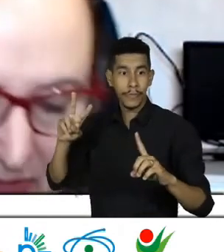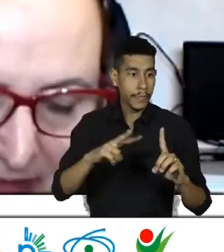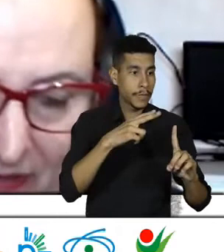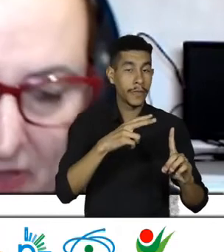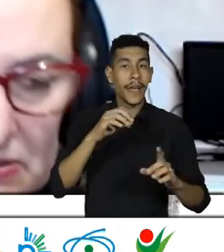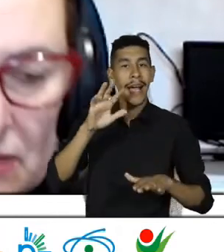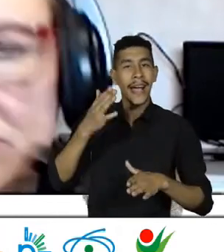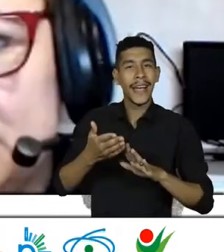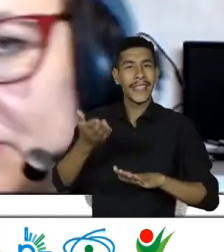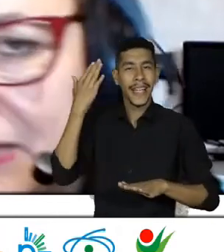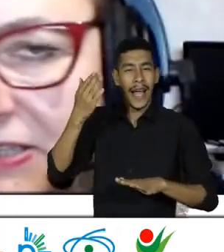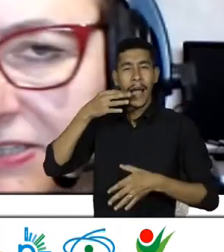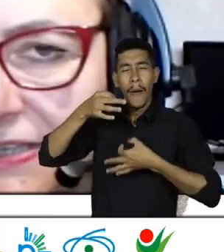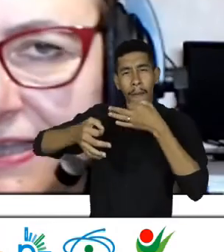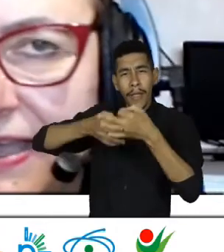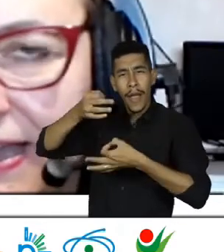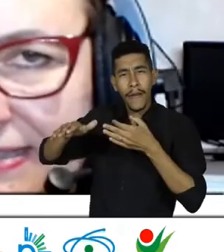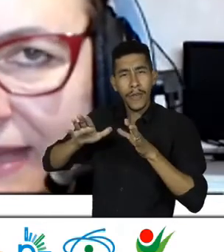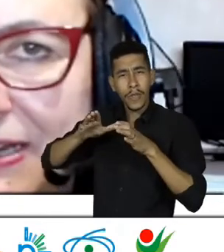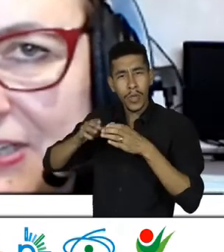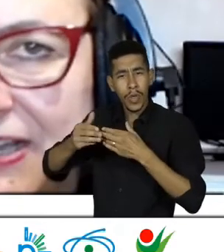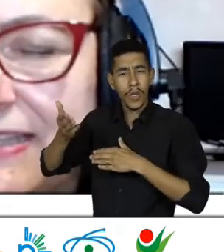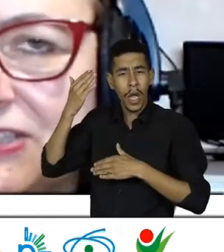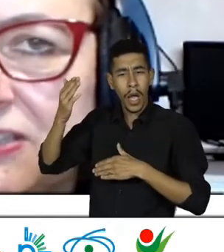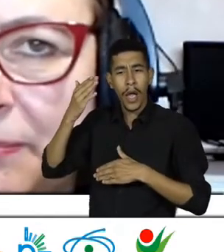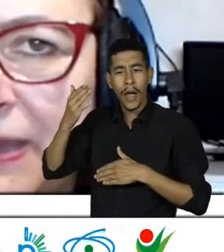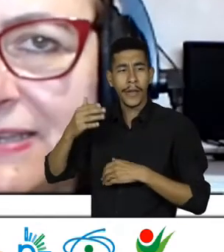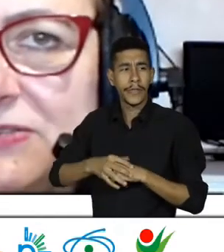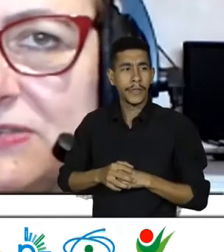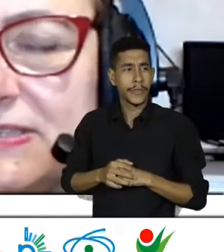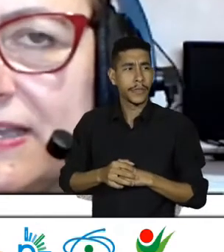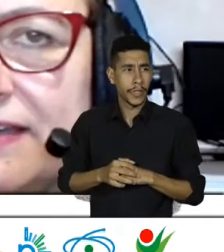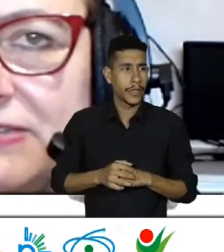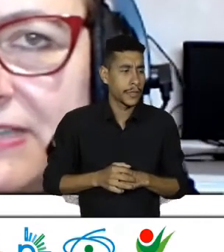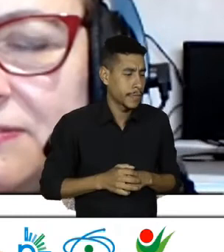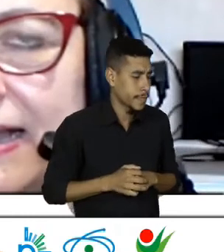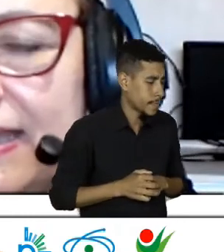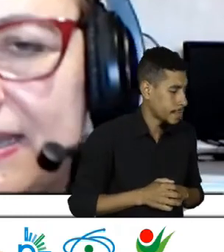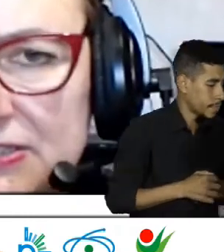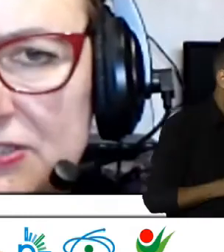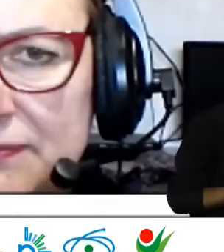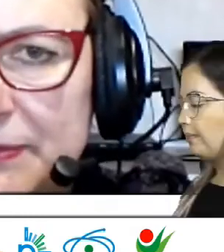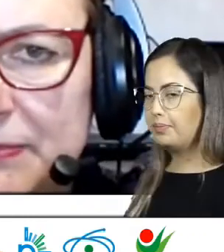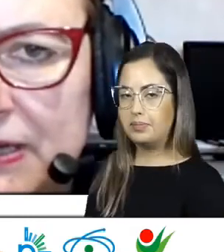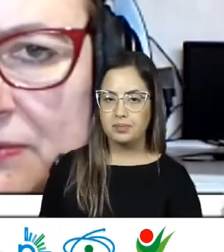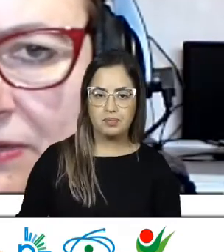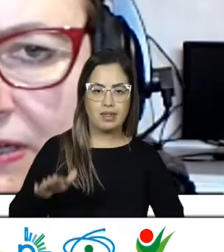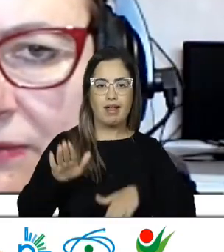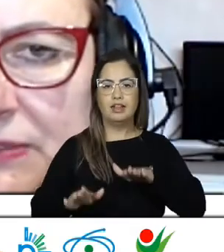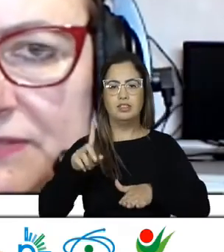muito Quando Os benefícios Que alguns grupos Migrantes Recebem na chegada A gente não pensa nisso Se você não dá Aquele incentivo